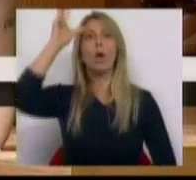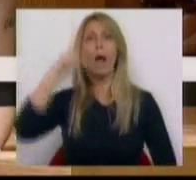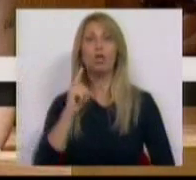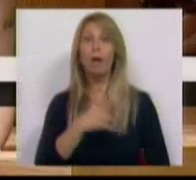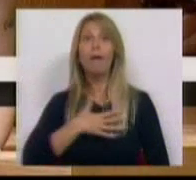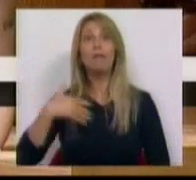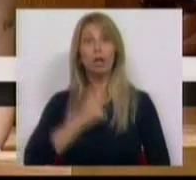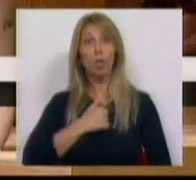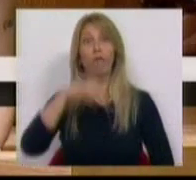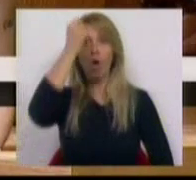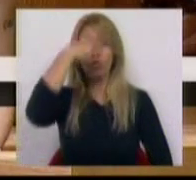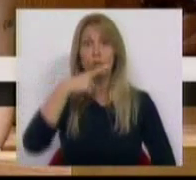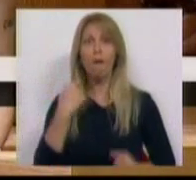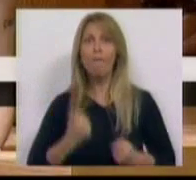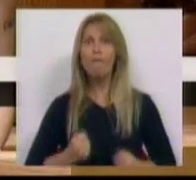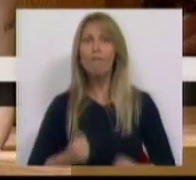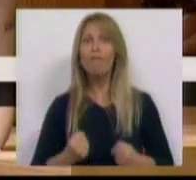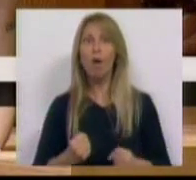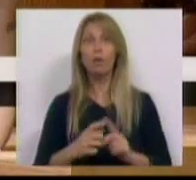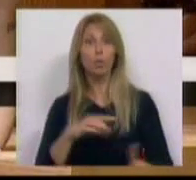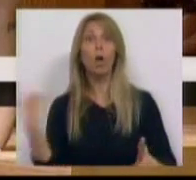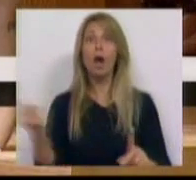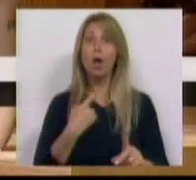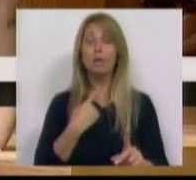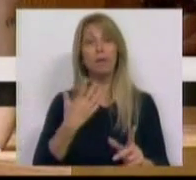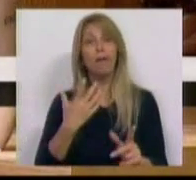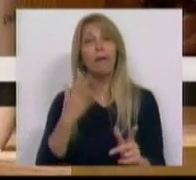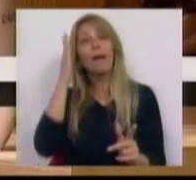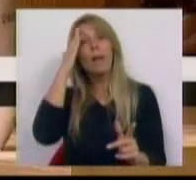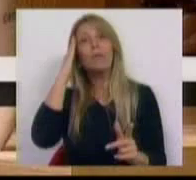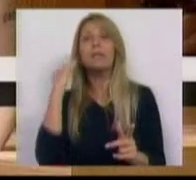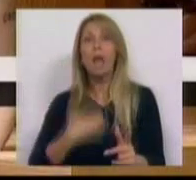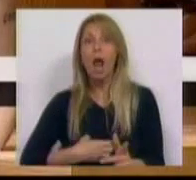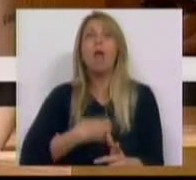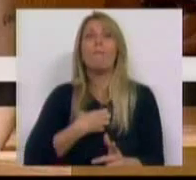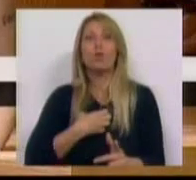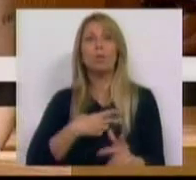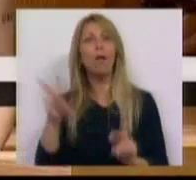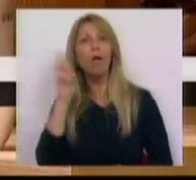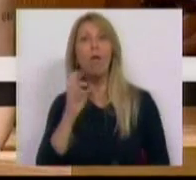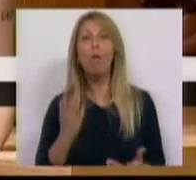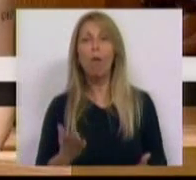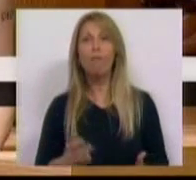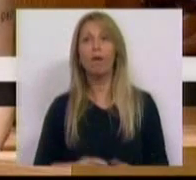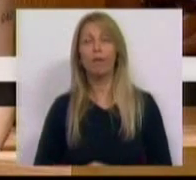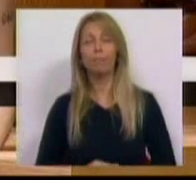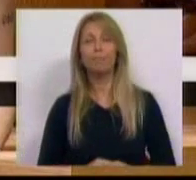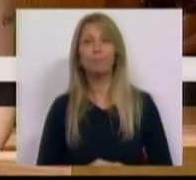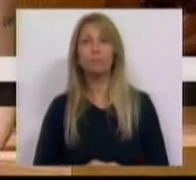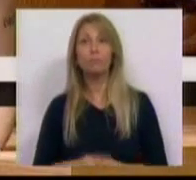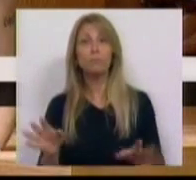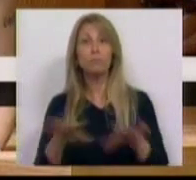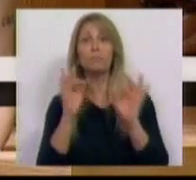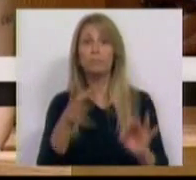foi mais forte do que a nossa capacidade emocional de a escutar. Como se refere num